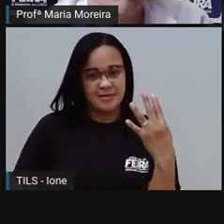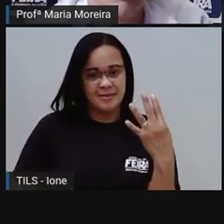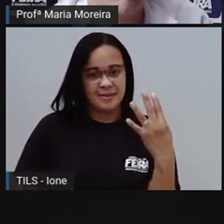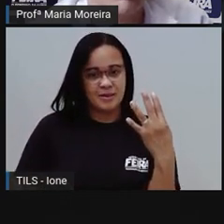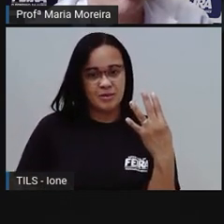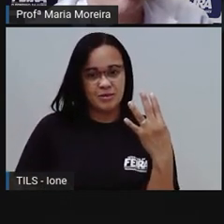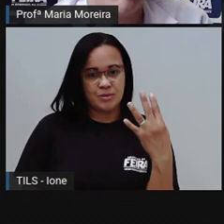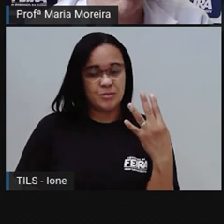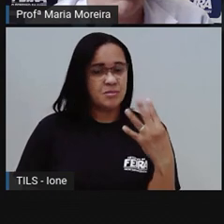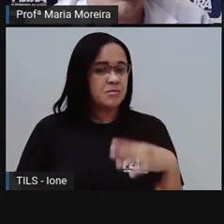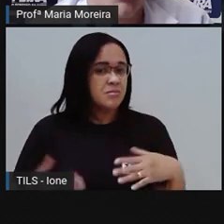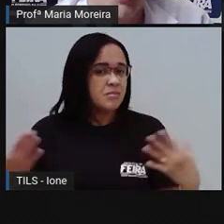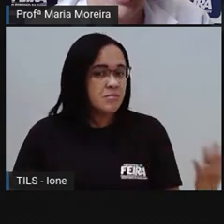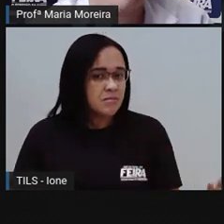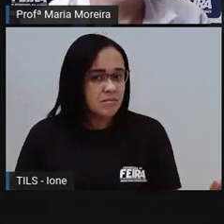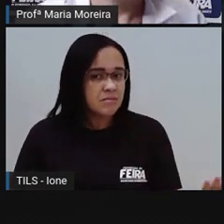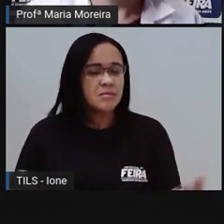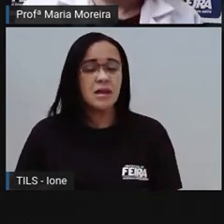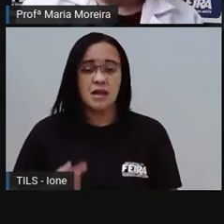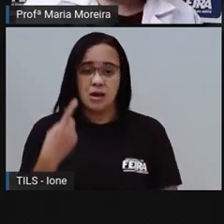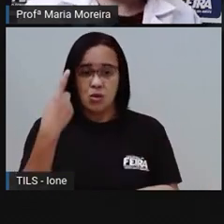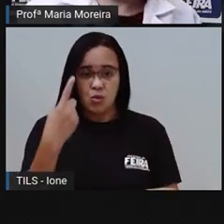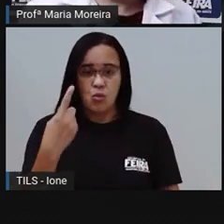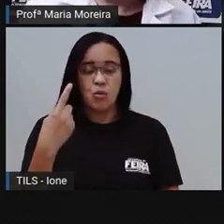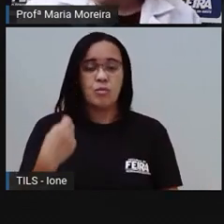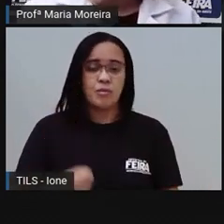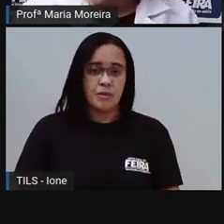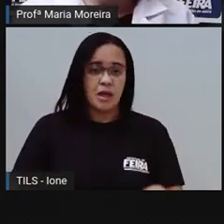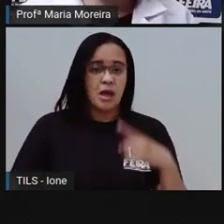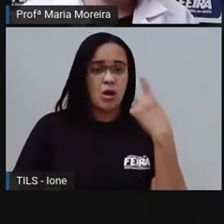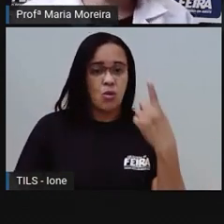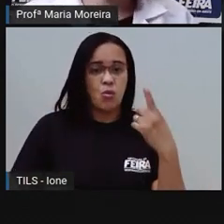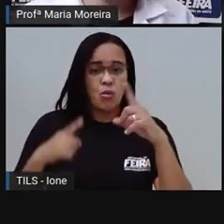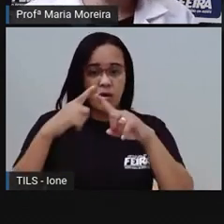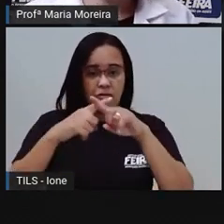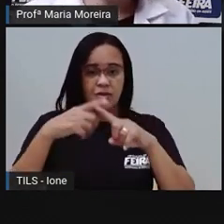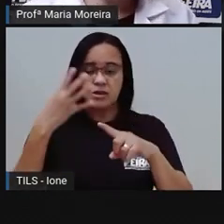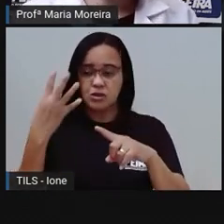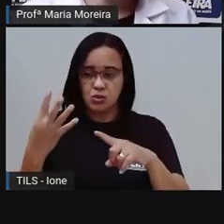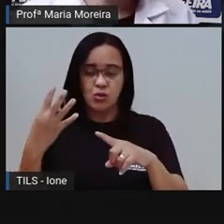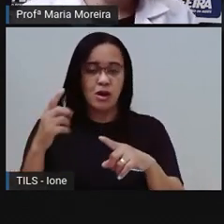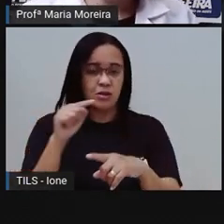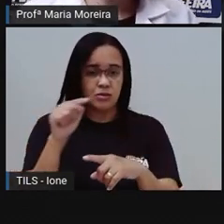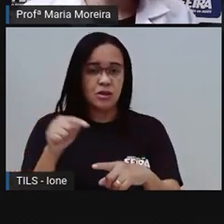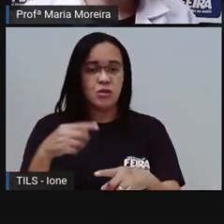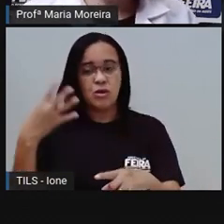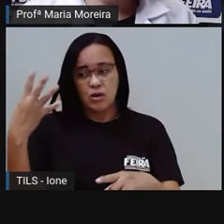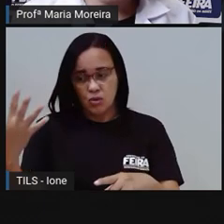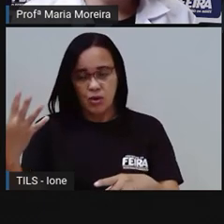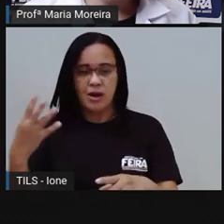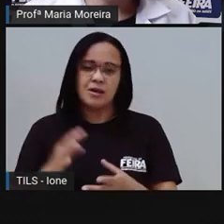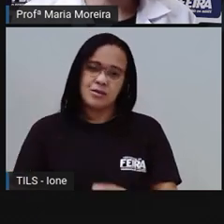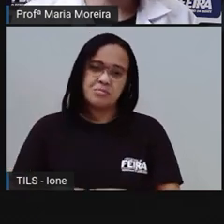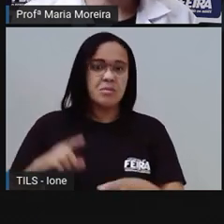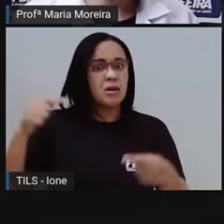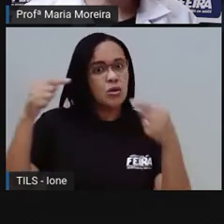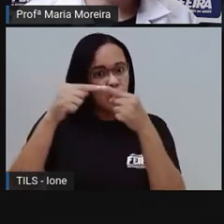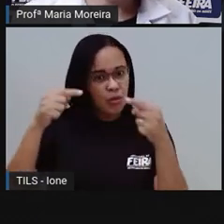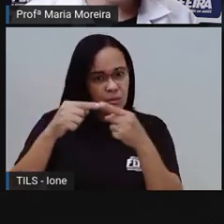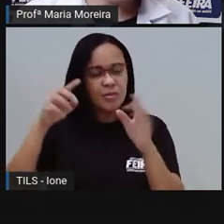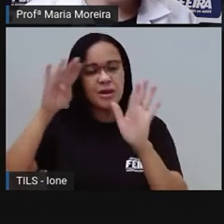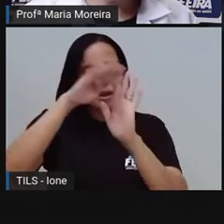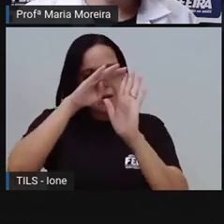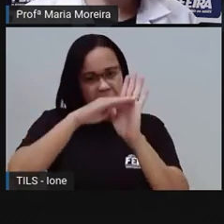Que é igual a quanto? Quatro. É uma regrinha na matemática, inclusive, né? Todo número, né? Que a gente